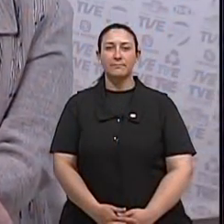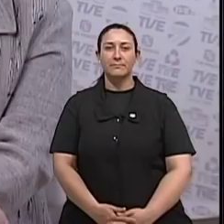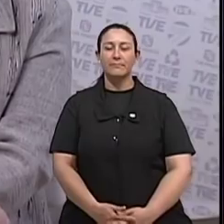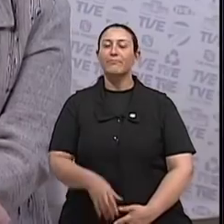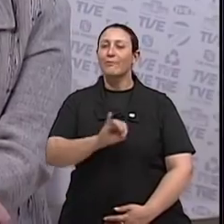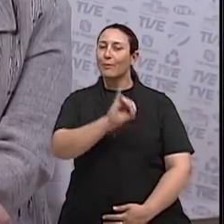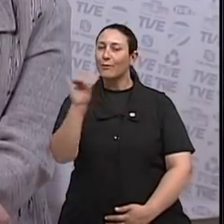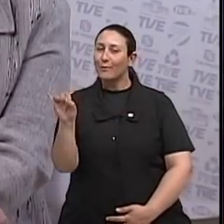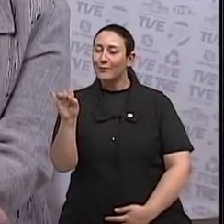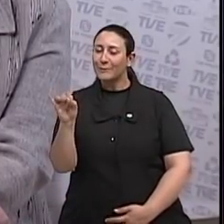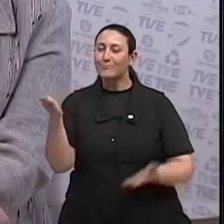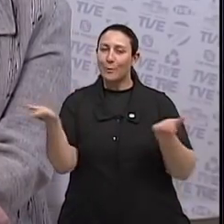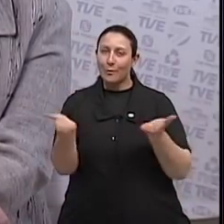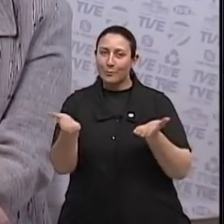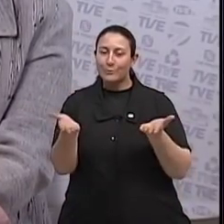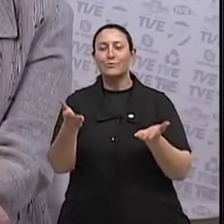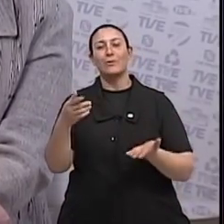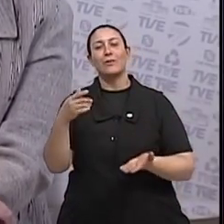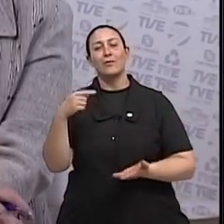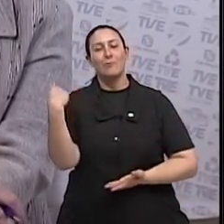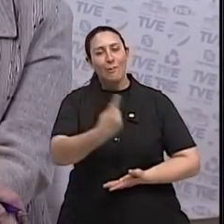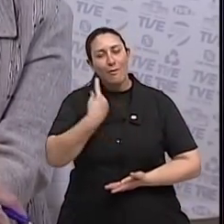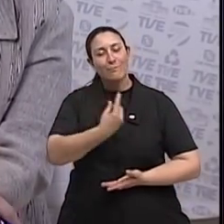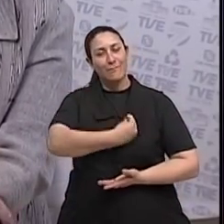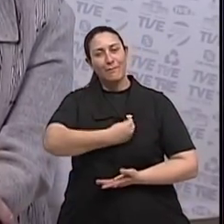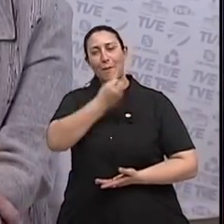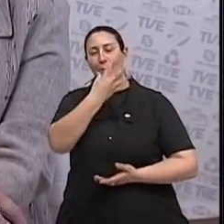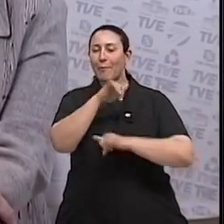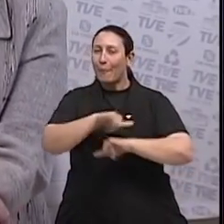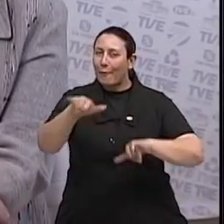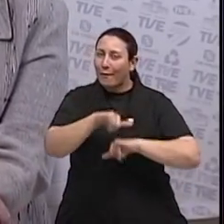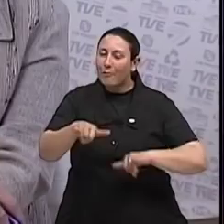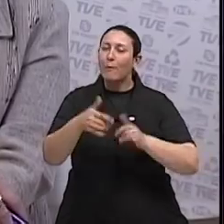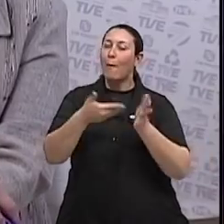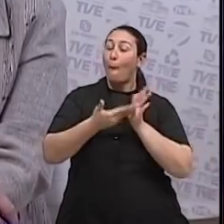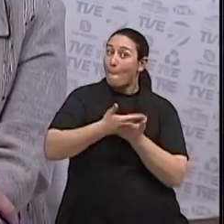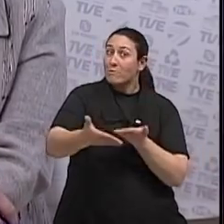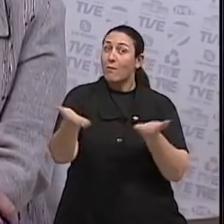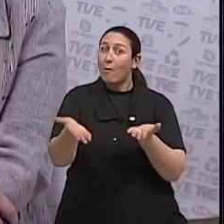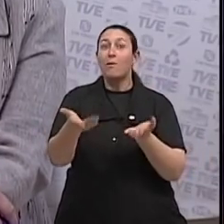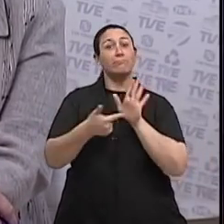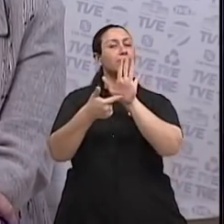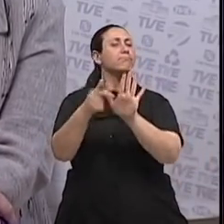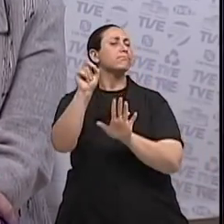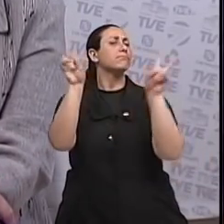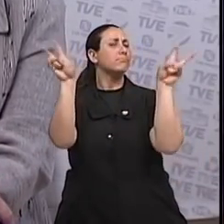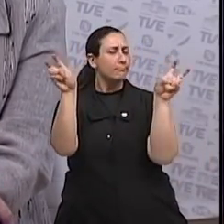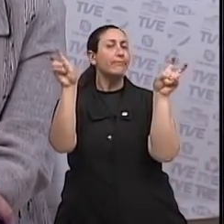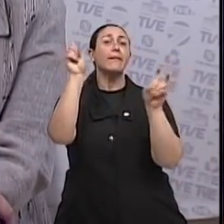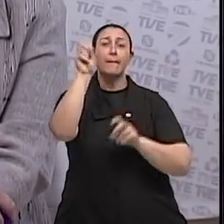Olá, o nosso, o meu Viva Bem está começando e o nosso tema de hoje é câncer de mama.